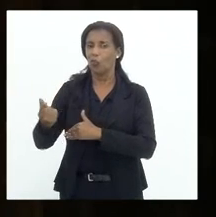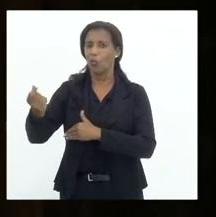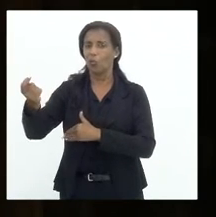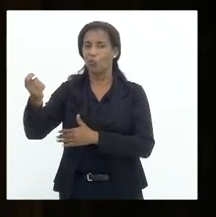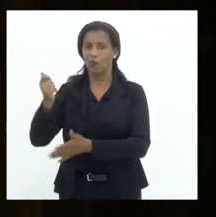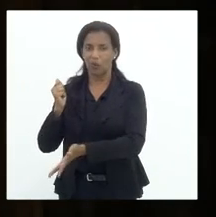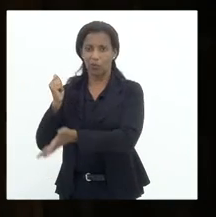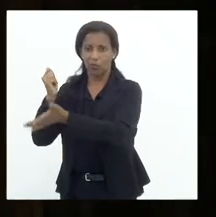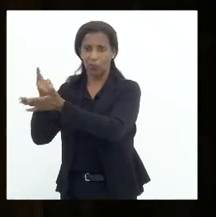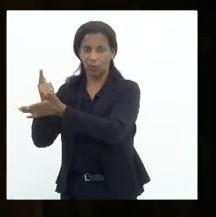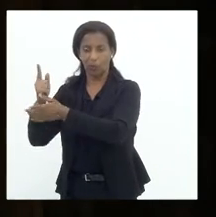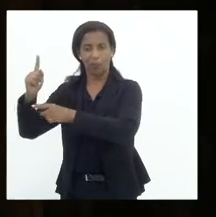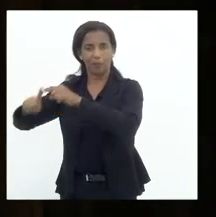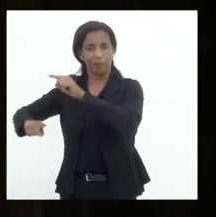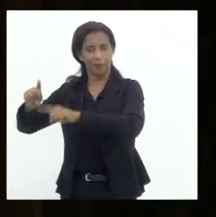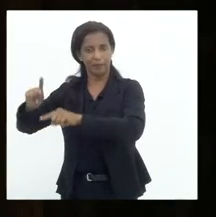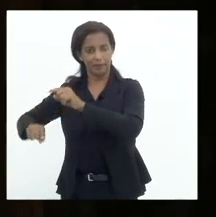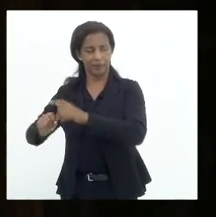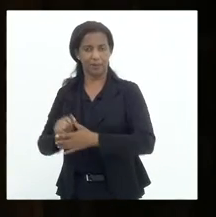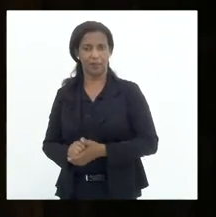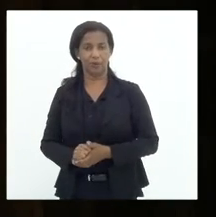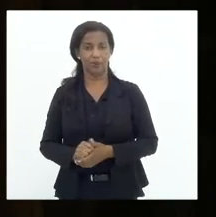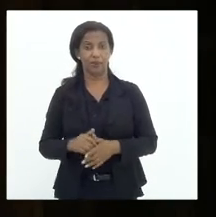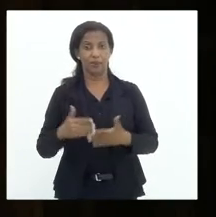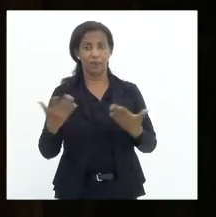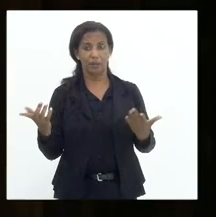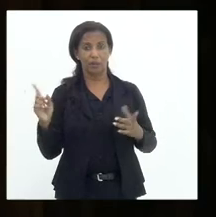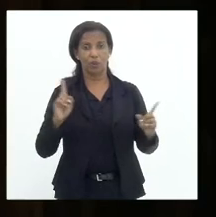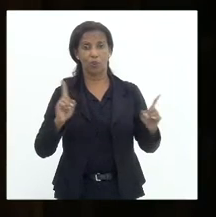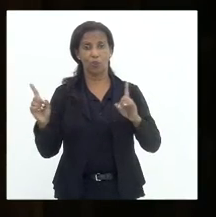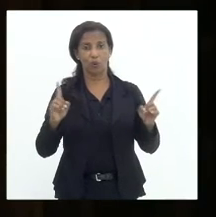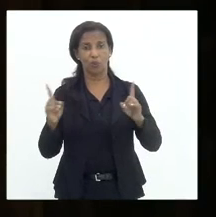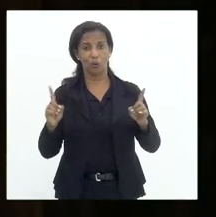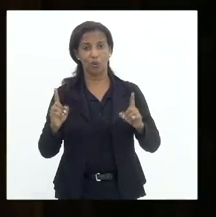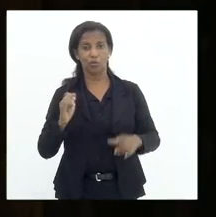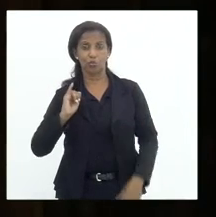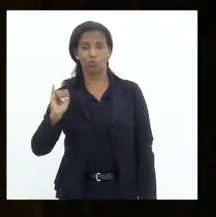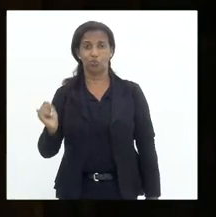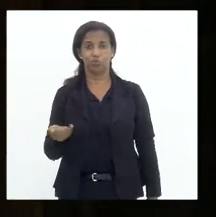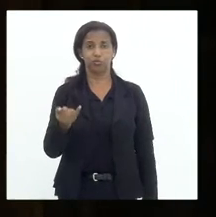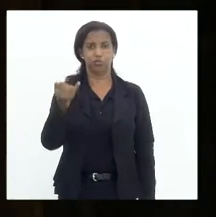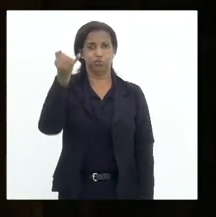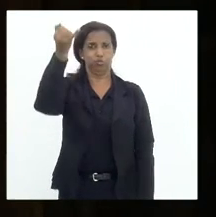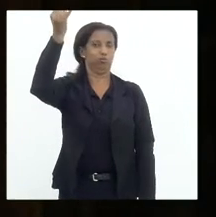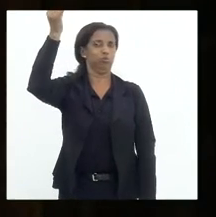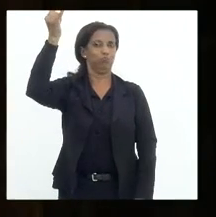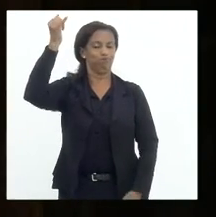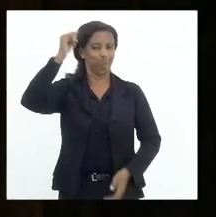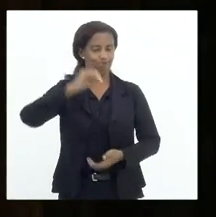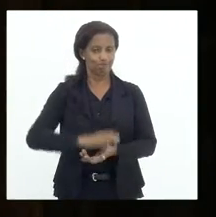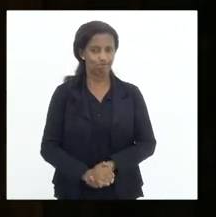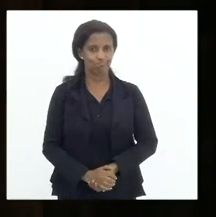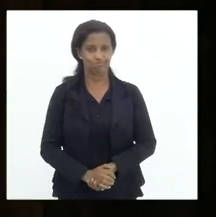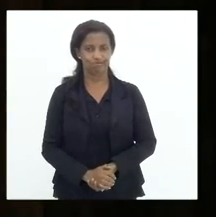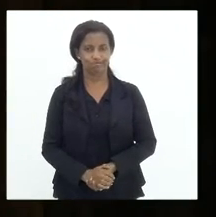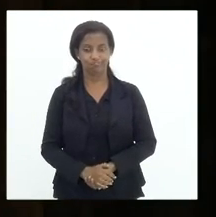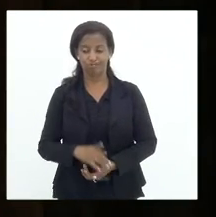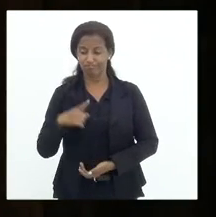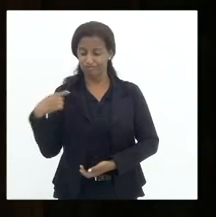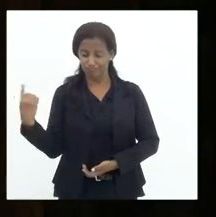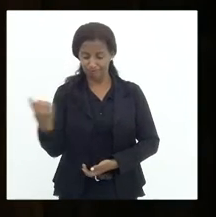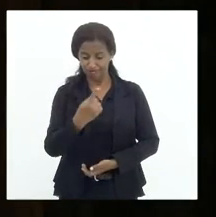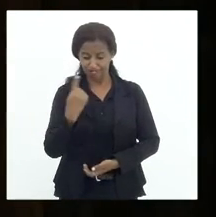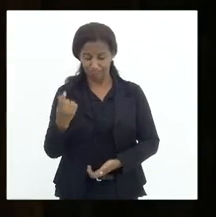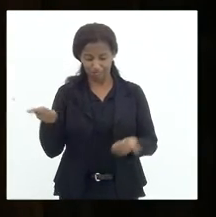consumidor. E com isso, você alimenta a inflação. Então, nós estamos no